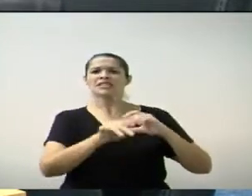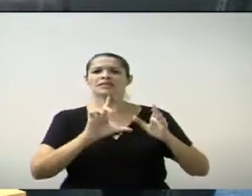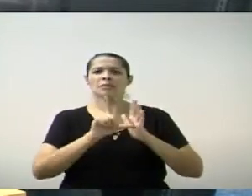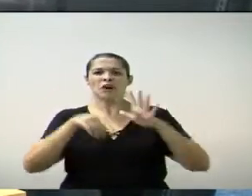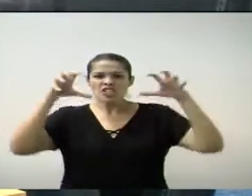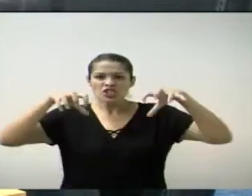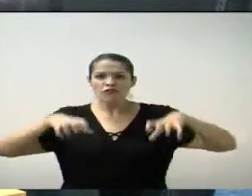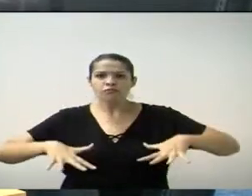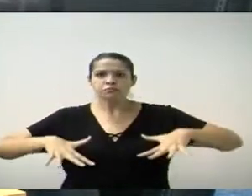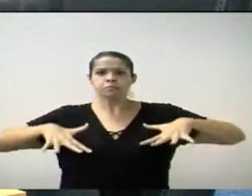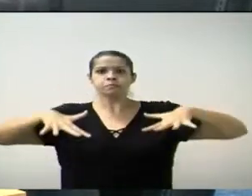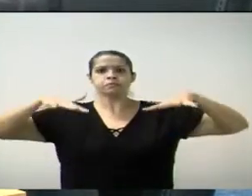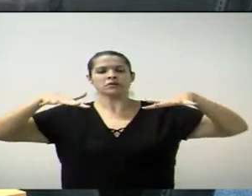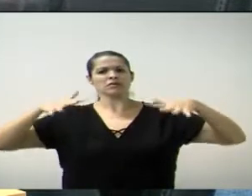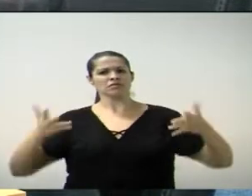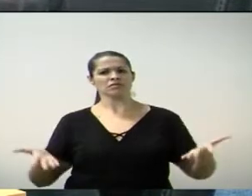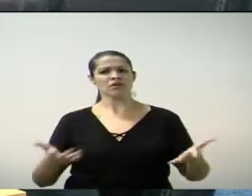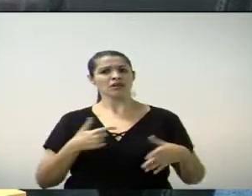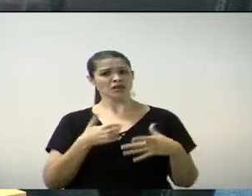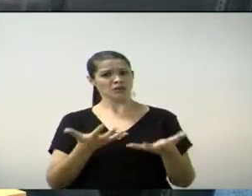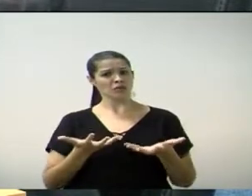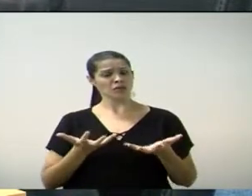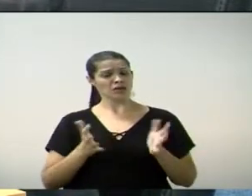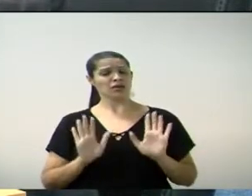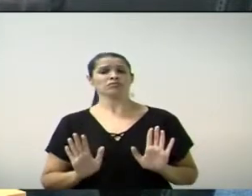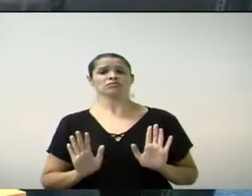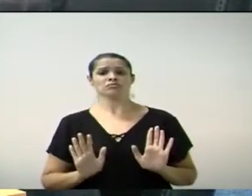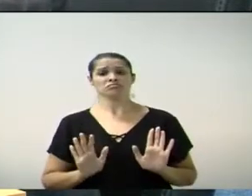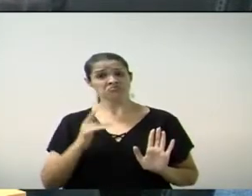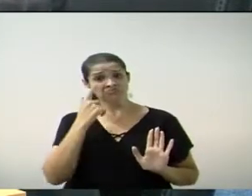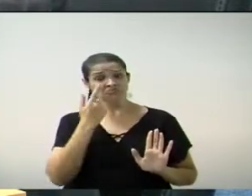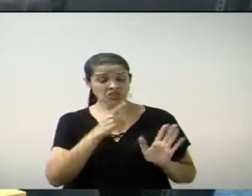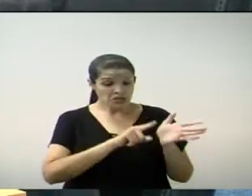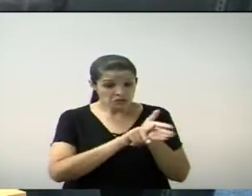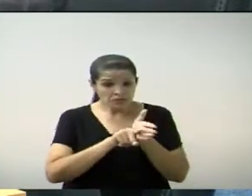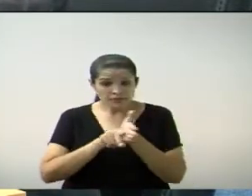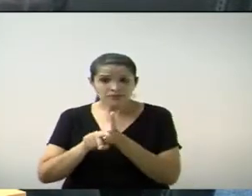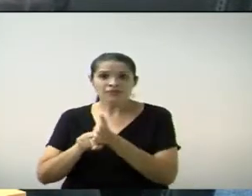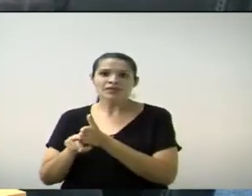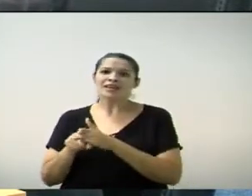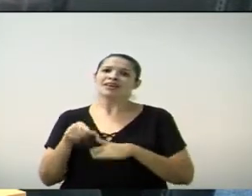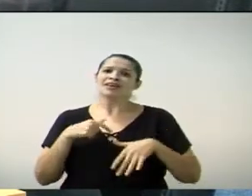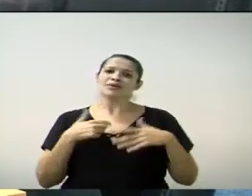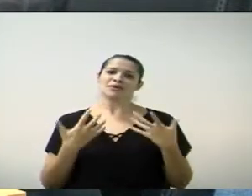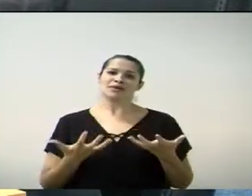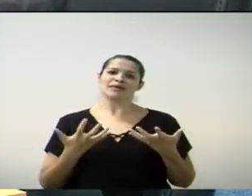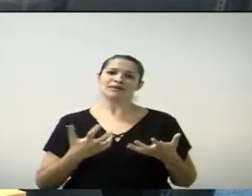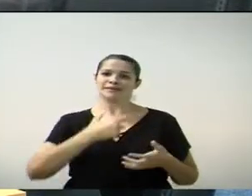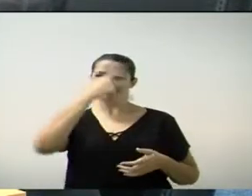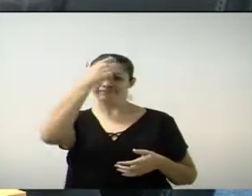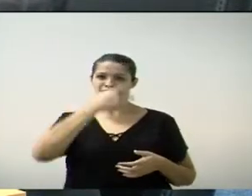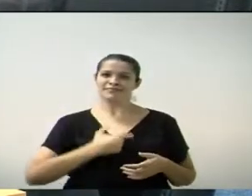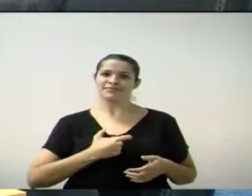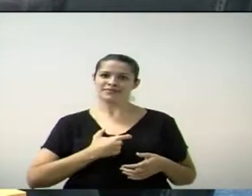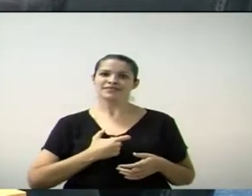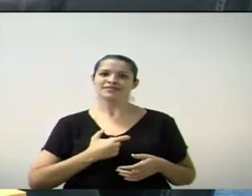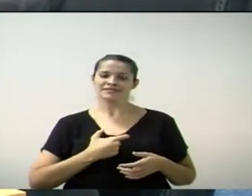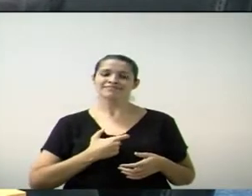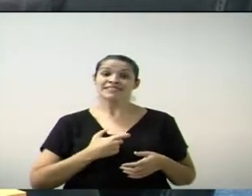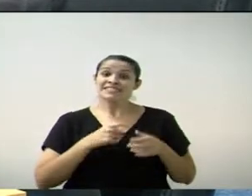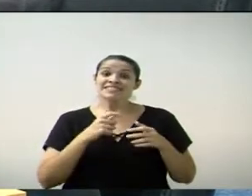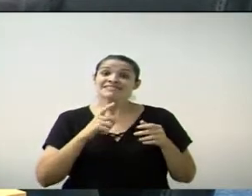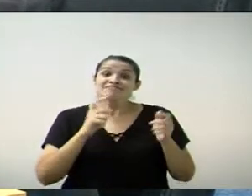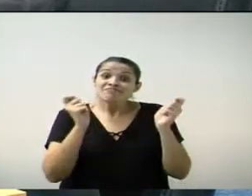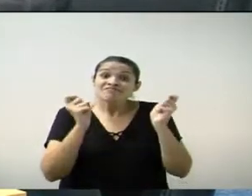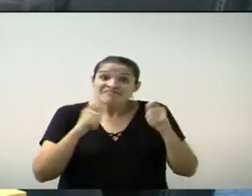no município. Eu estou tentando fazer a minha parte como vereador. Gostaria de ter o poder da caneta. Não tenho, não fui eleito para isso. Eu fui eleito para fazer